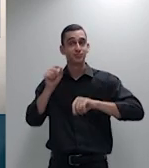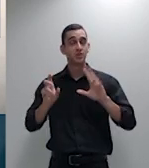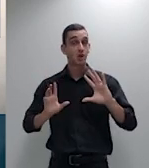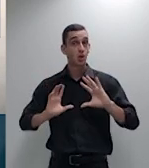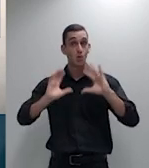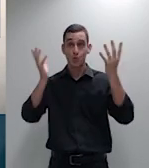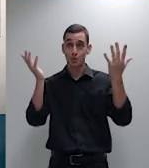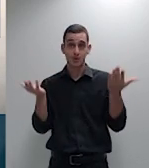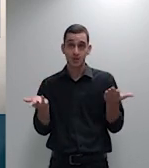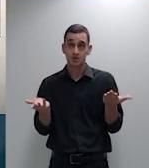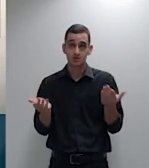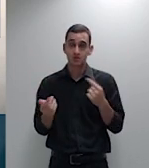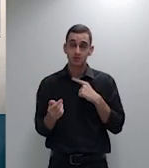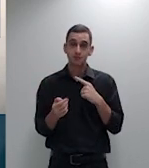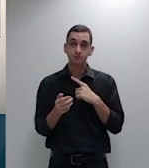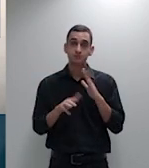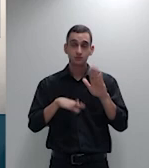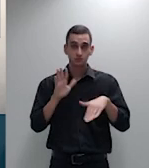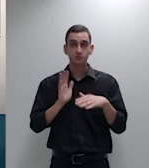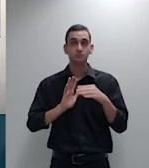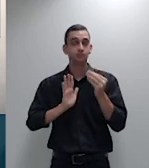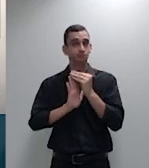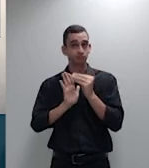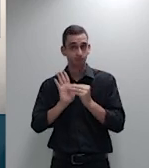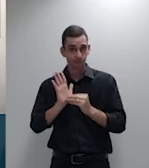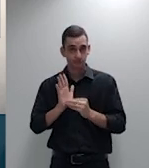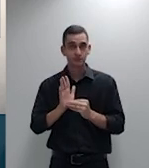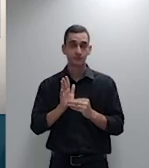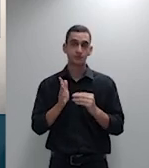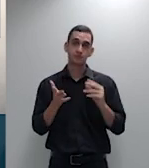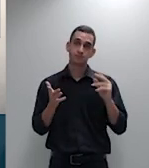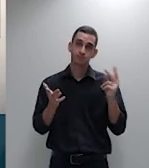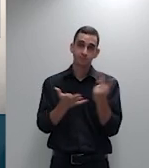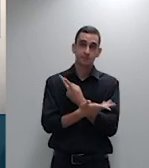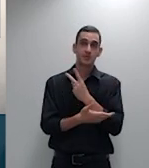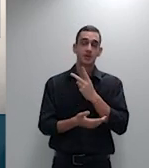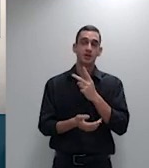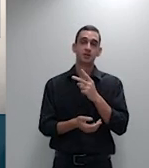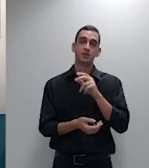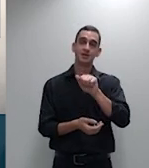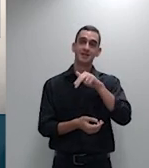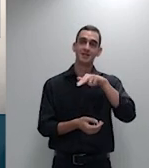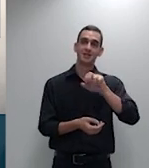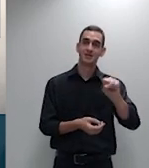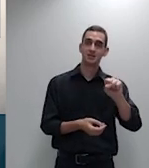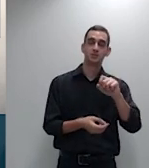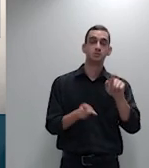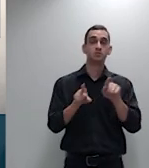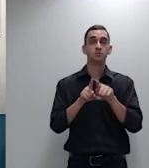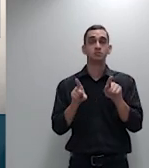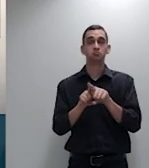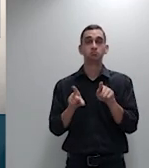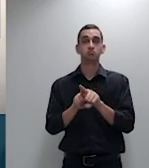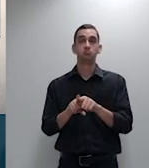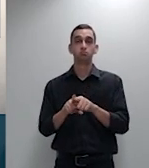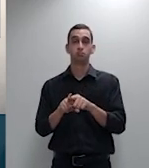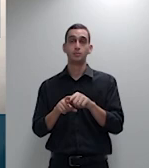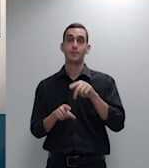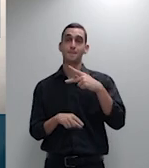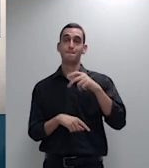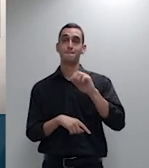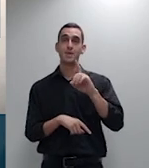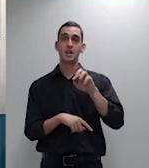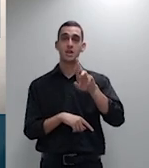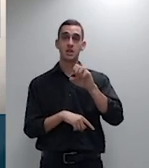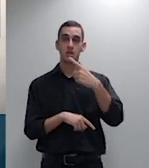padrões até mesmo da MS até mesmo dos padrões inflacionários brasileiros lembrando até que há índices especiais para a